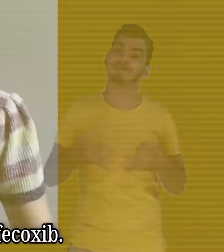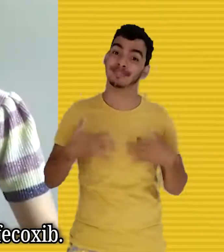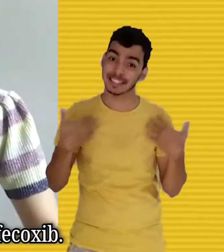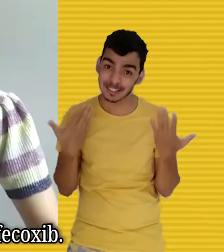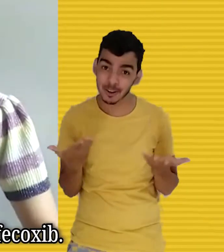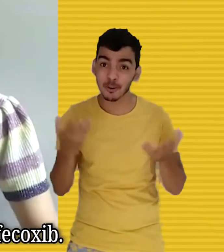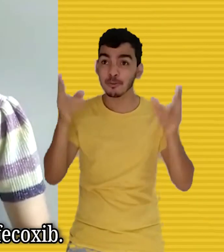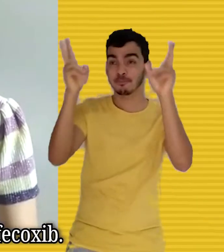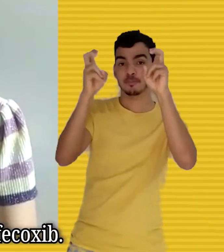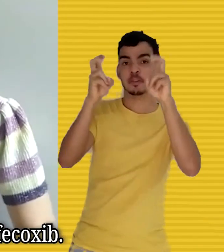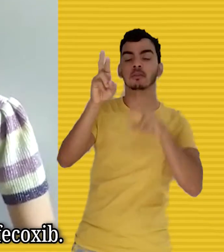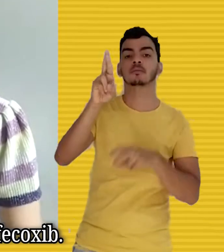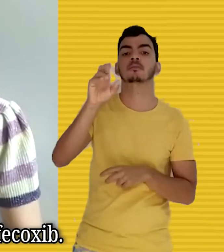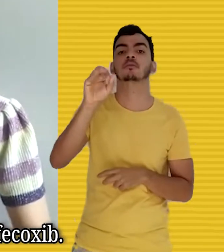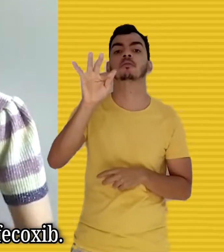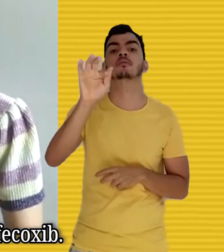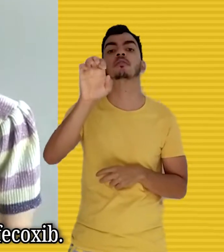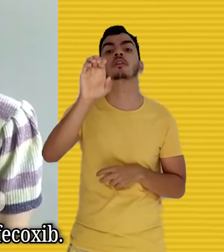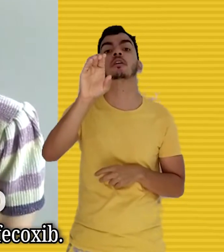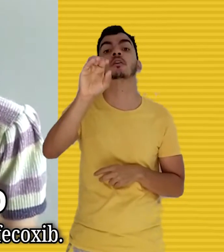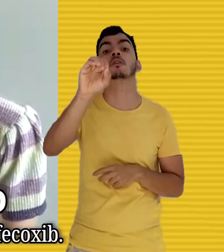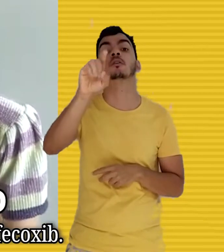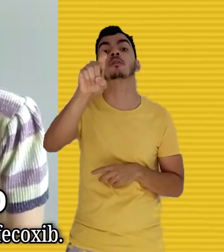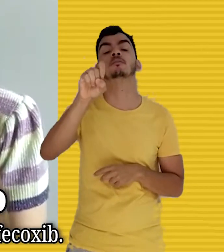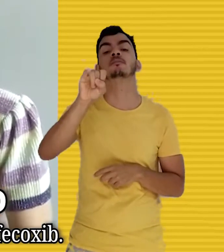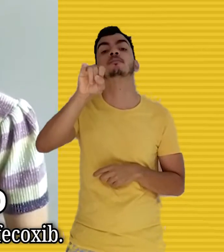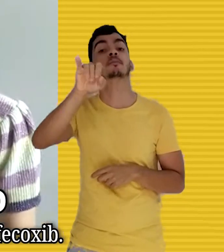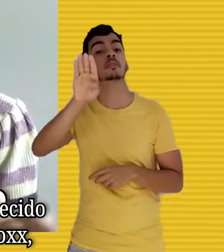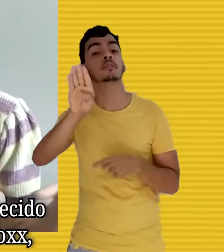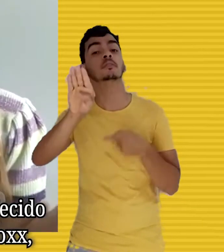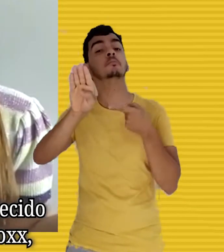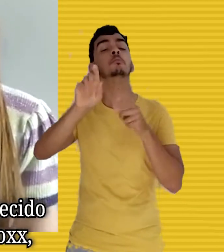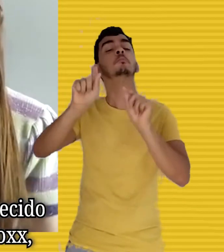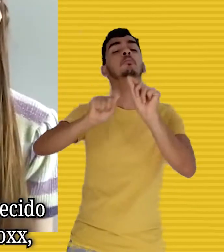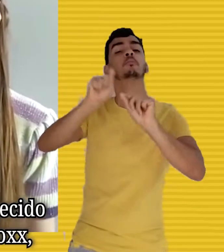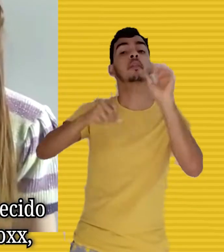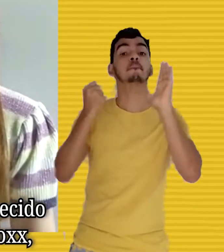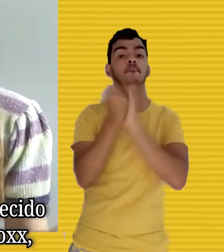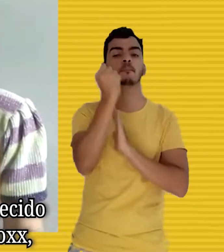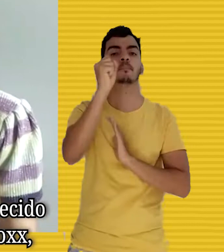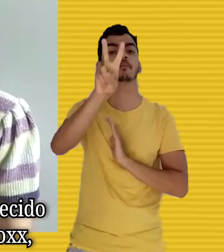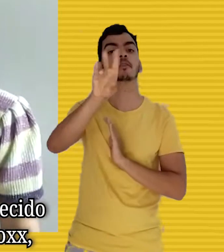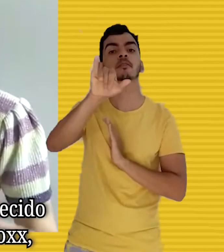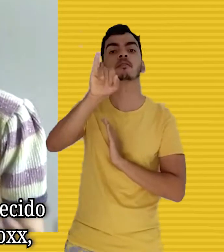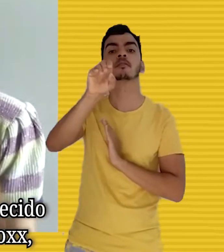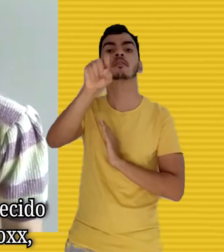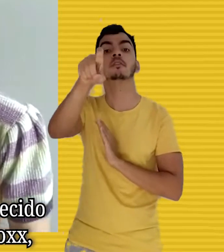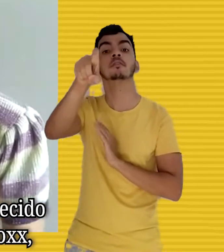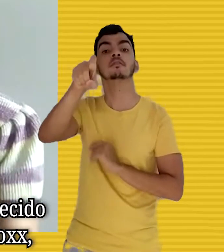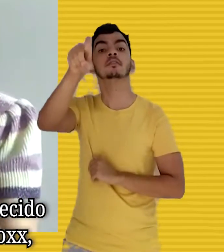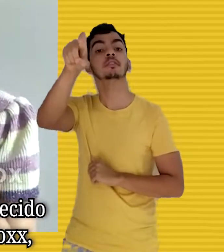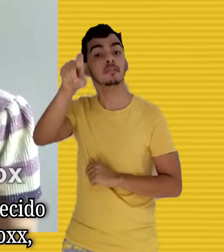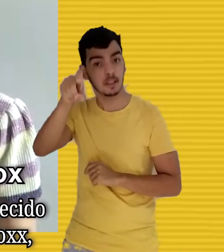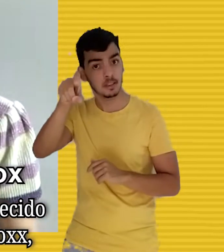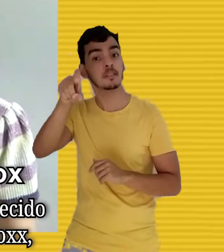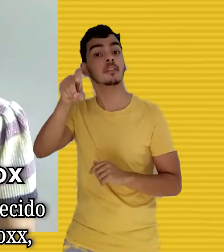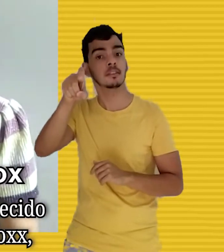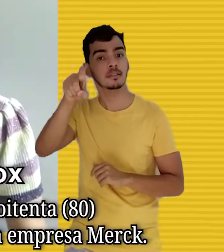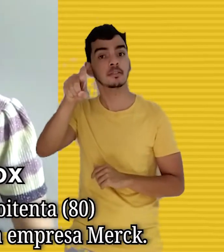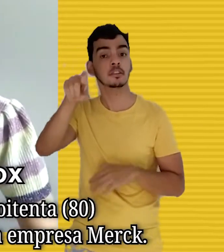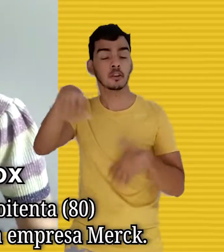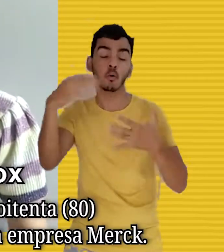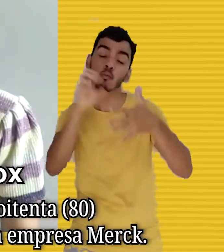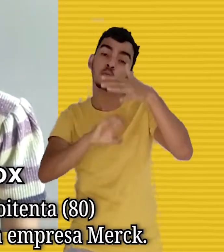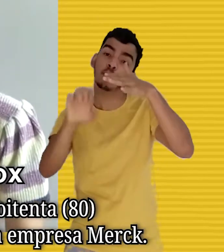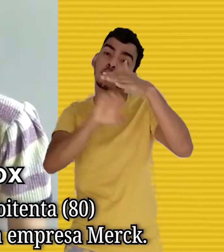Nós vamos falar sobre o ralpharcoxib. Esse medicamento, ele é conhecido comercialmente como Bios,